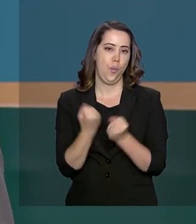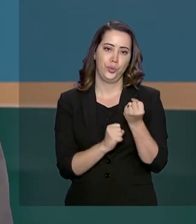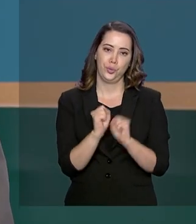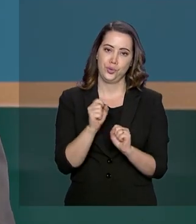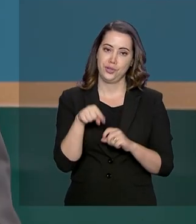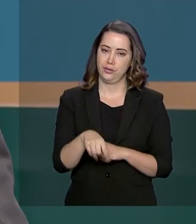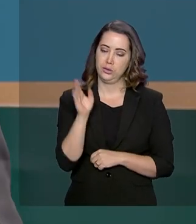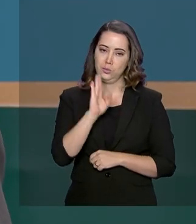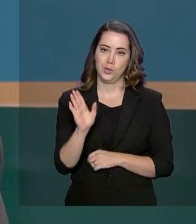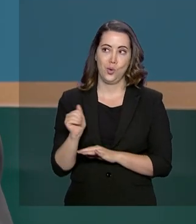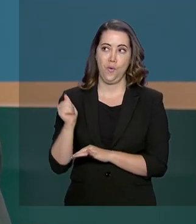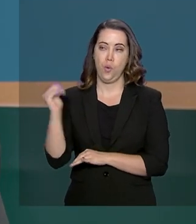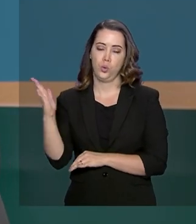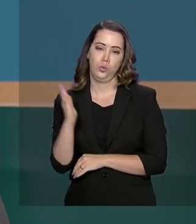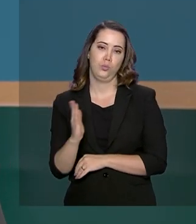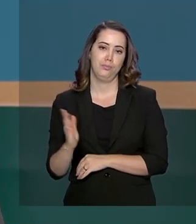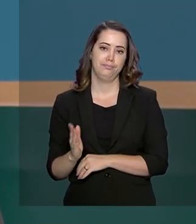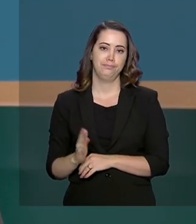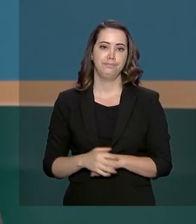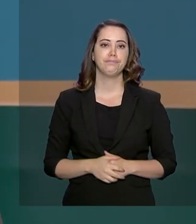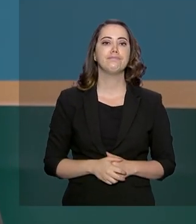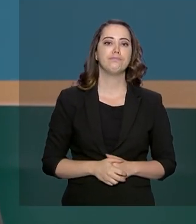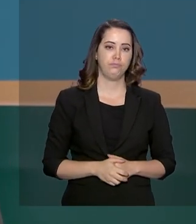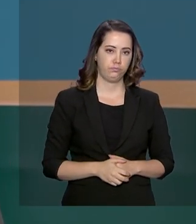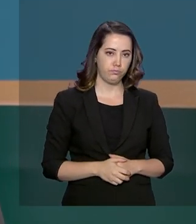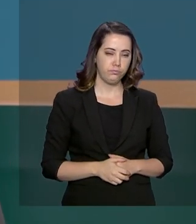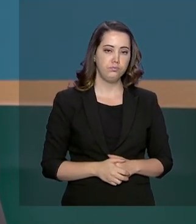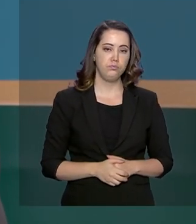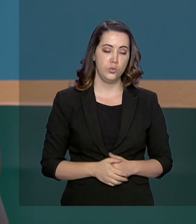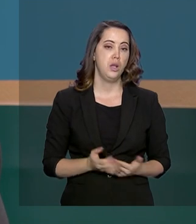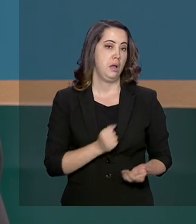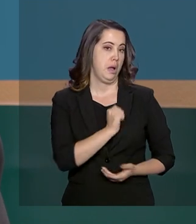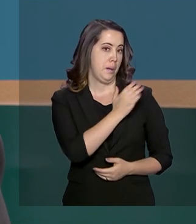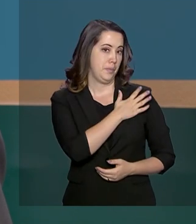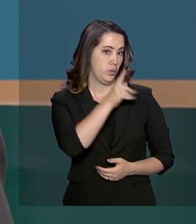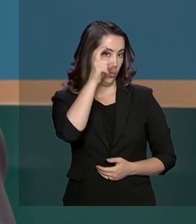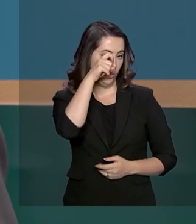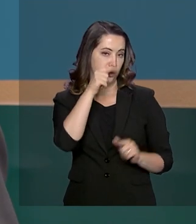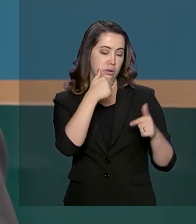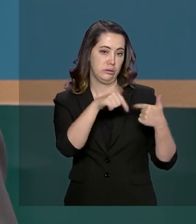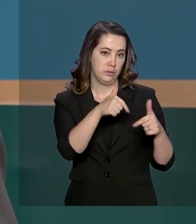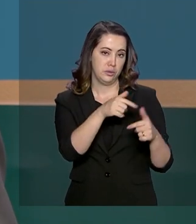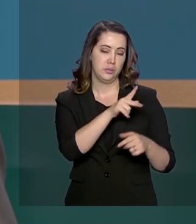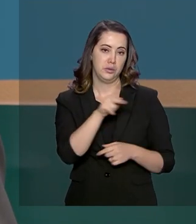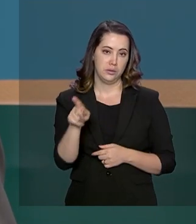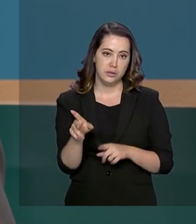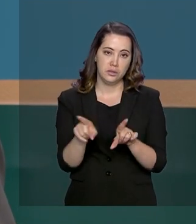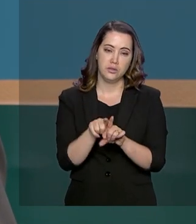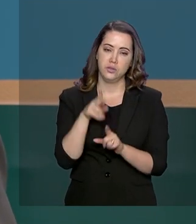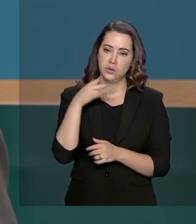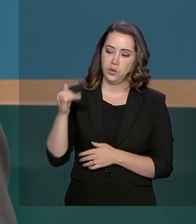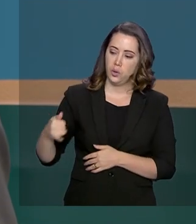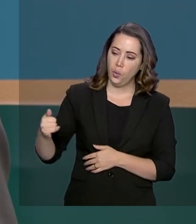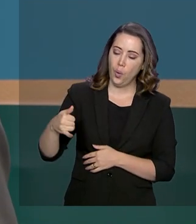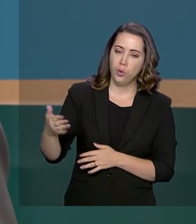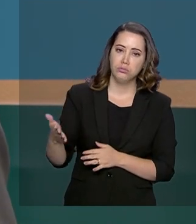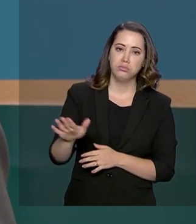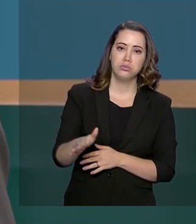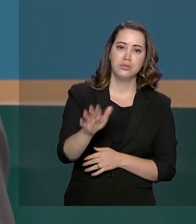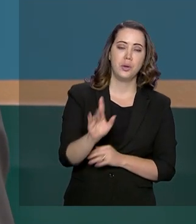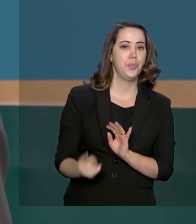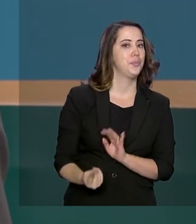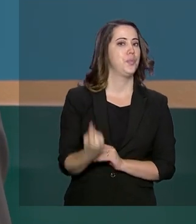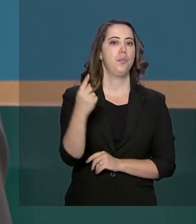E o presidente em exercício, Hamilton Mourão, disse hoje que as manchas de óleo que atingiram o litoral do Nordeste são um caso